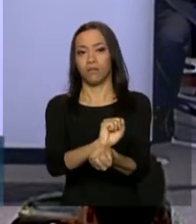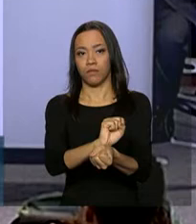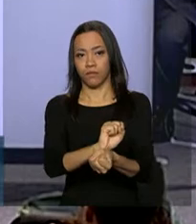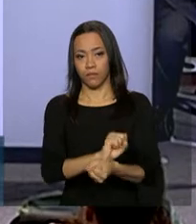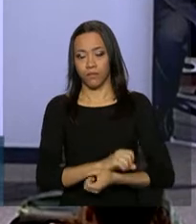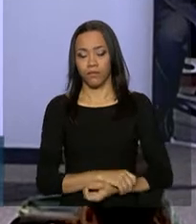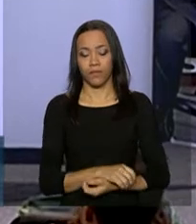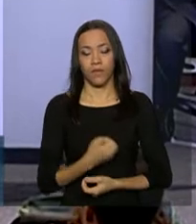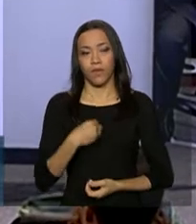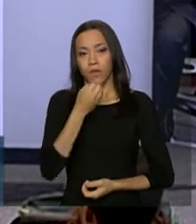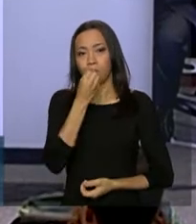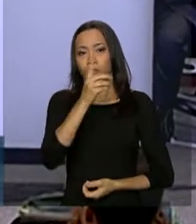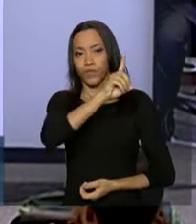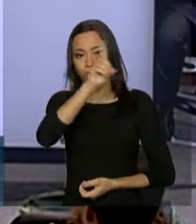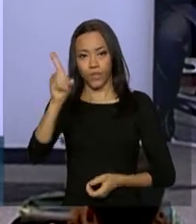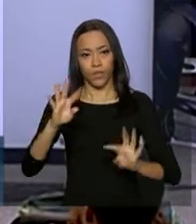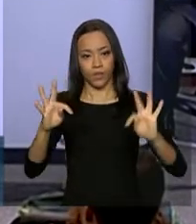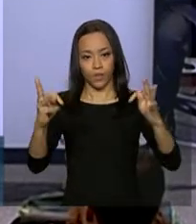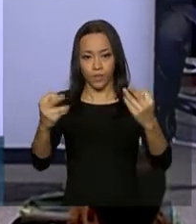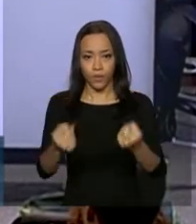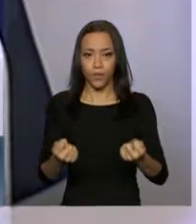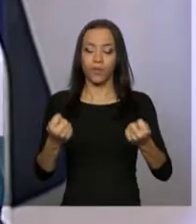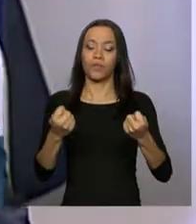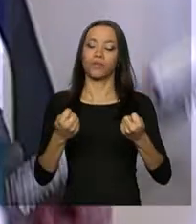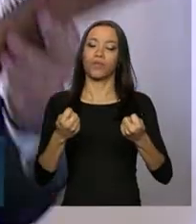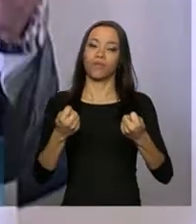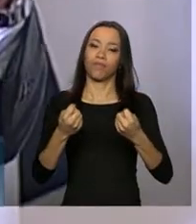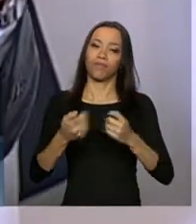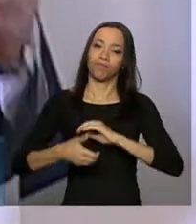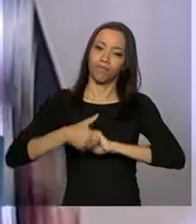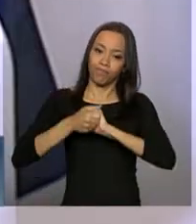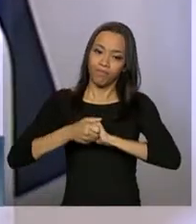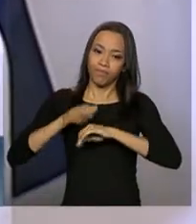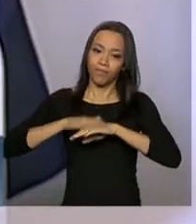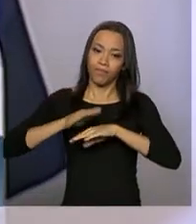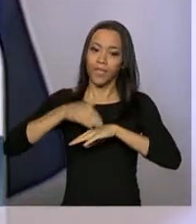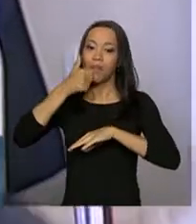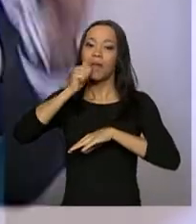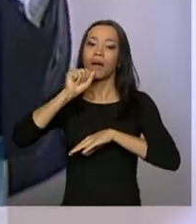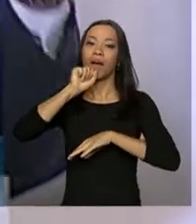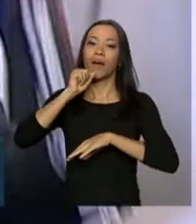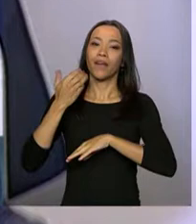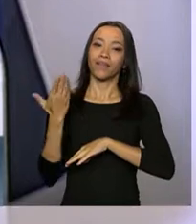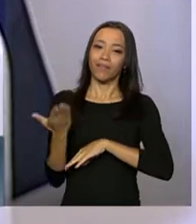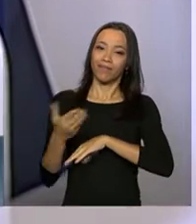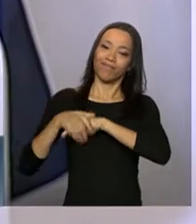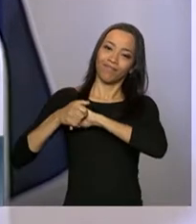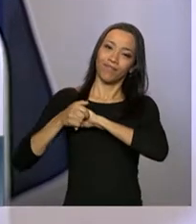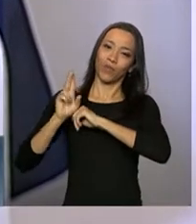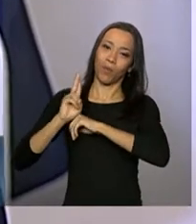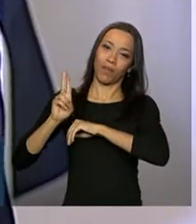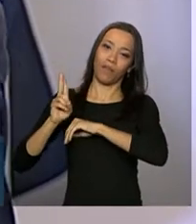Bom dia a todos. Vou pedir licença para cumprimentar a todos na pessoa da minha mãe, Rosilira. Alô, mãe.